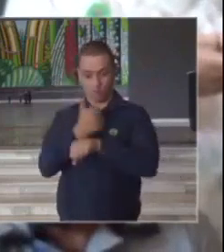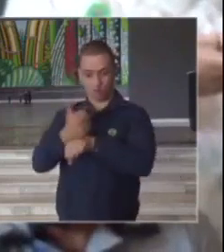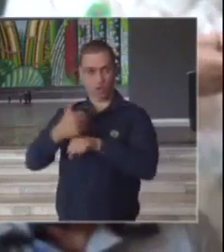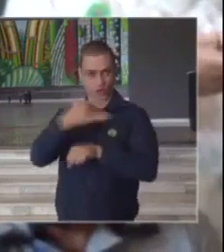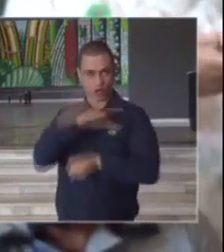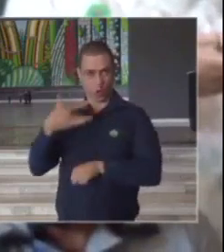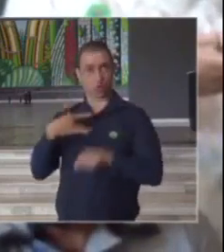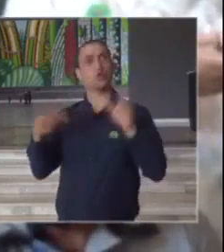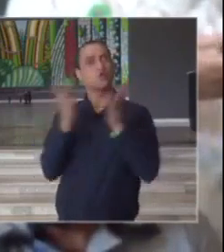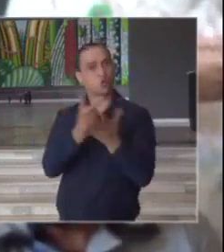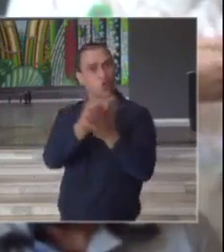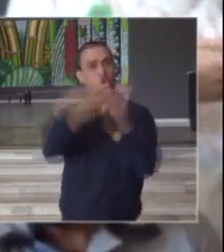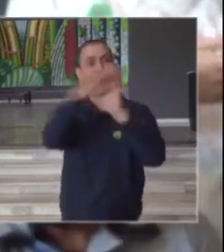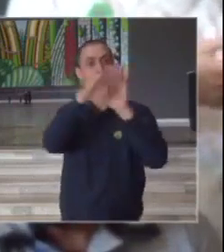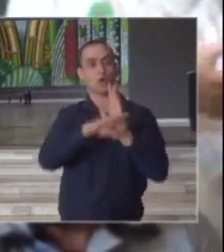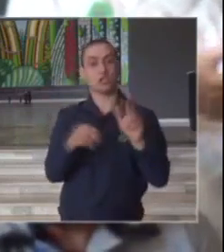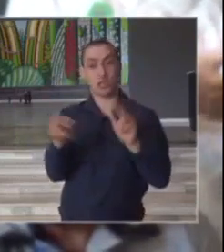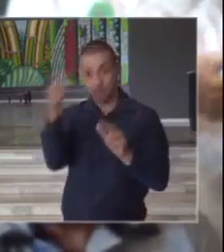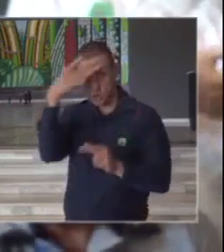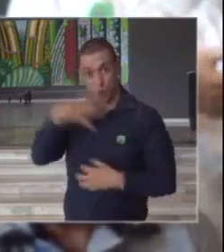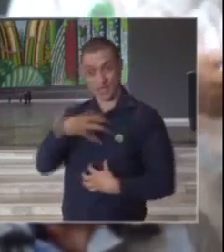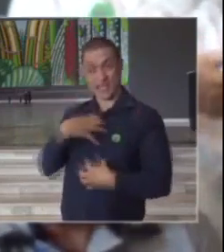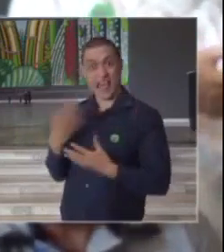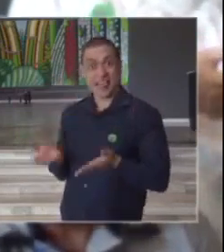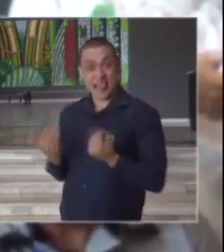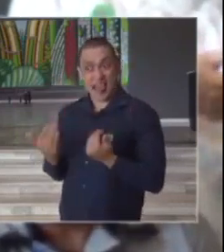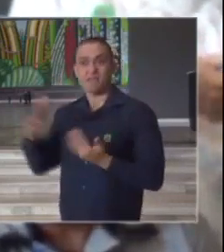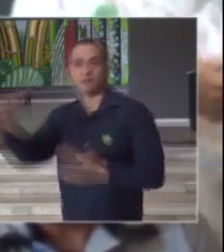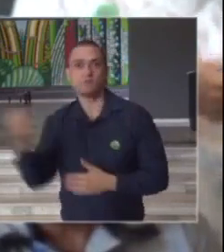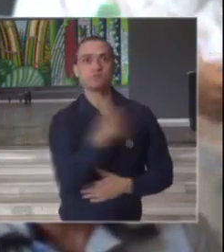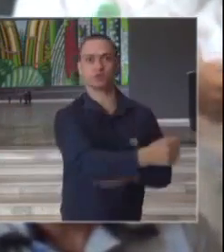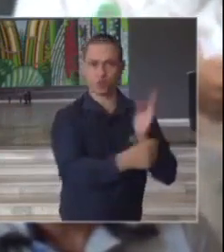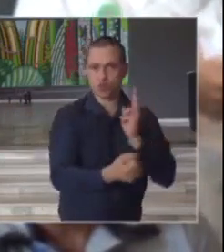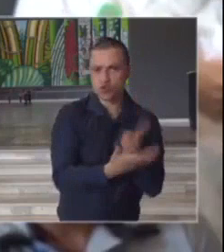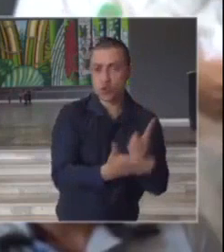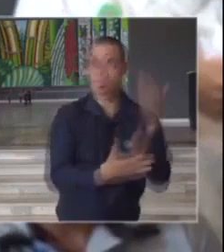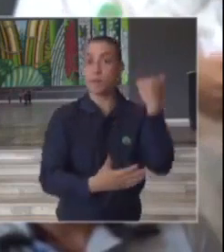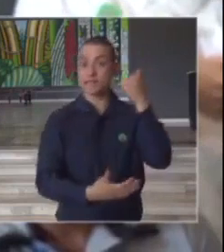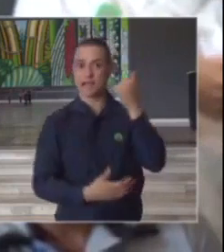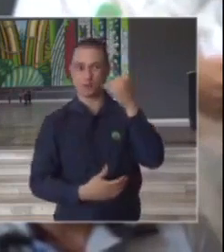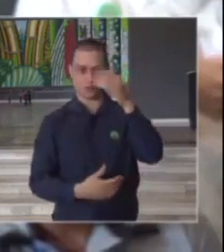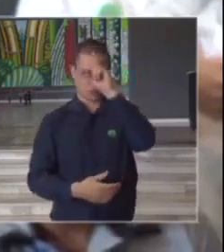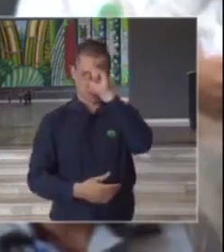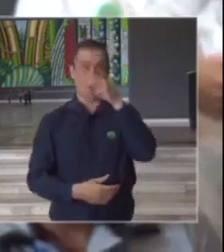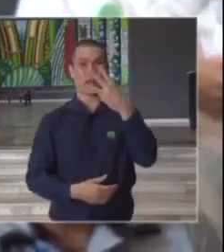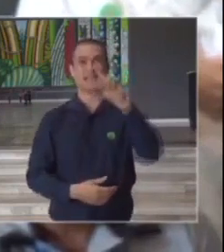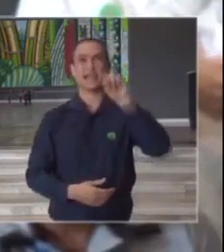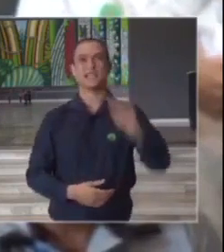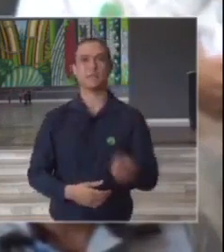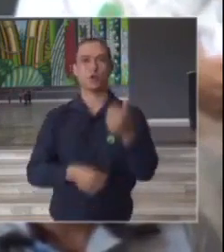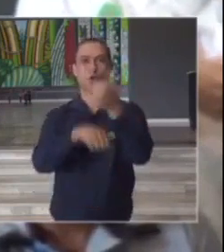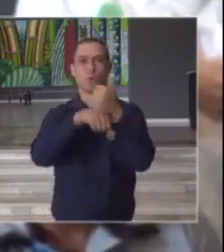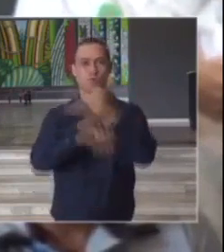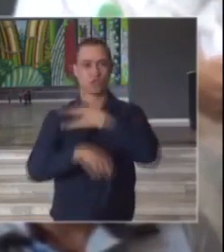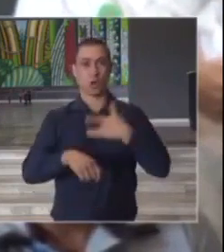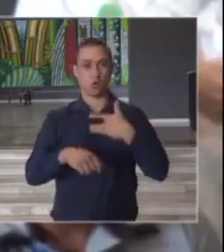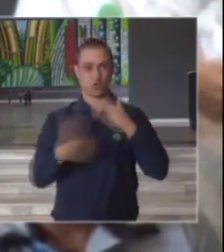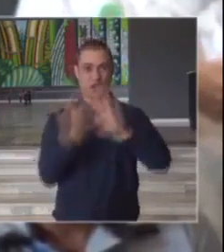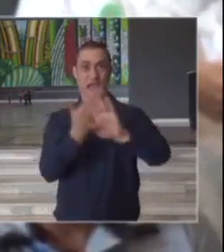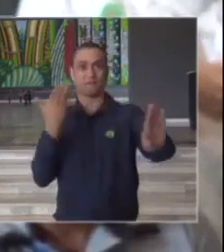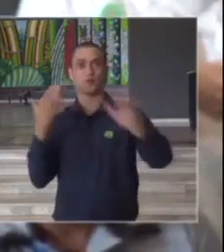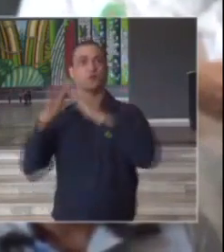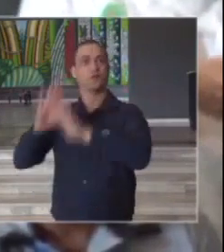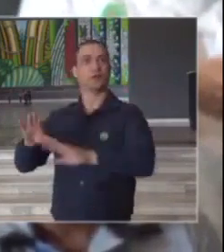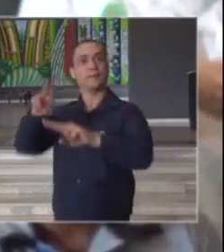protocolo de sintomas leves serem isolados a gente no último boletim tem 3 mil profissionais de saúde afastados só na capital